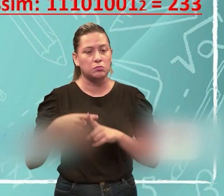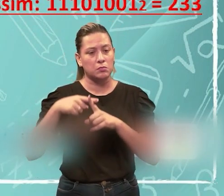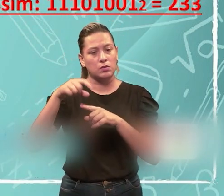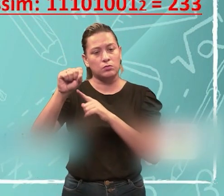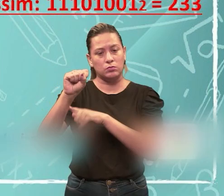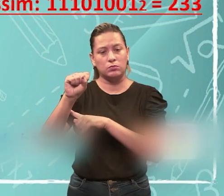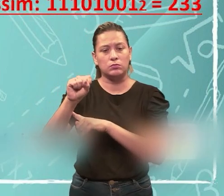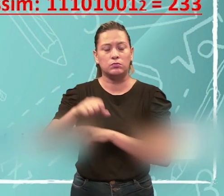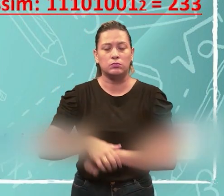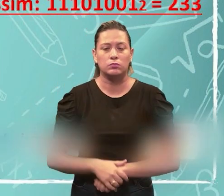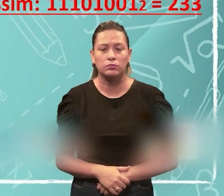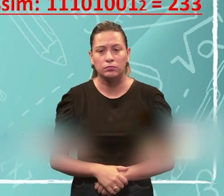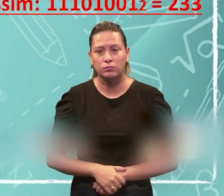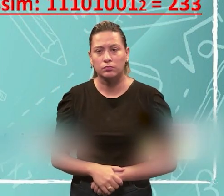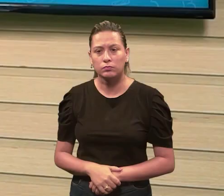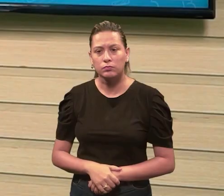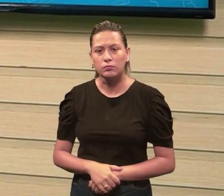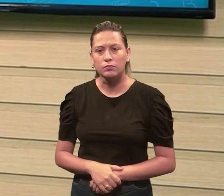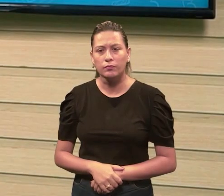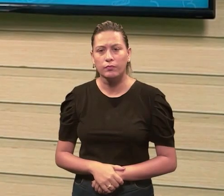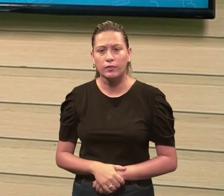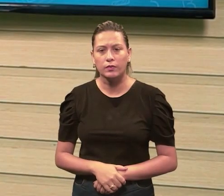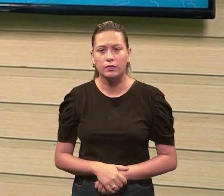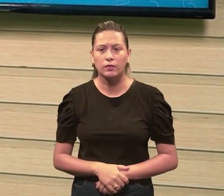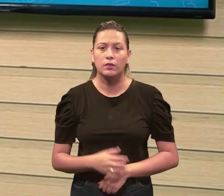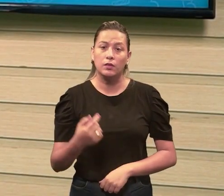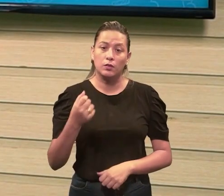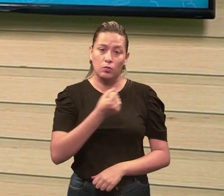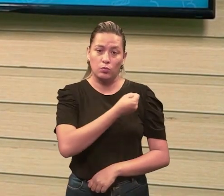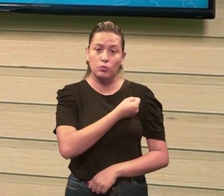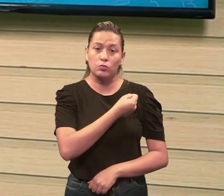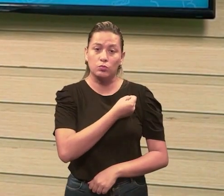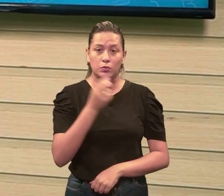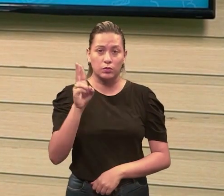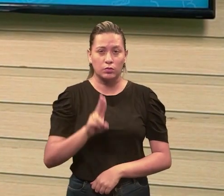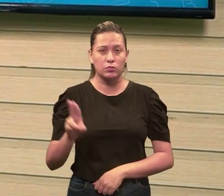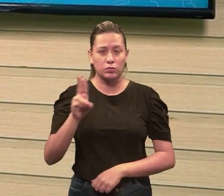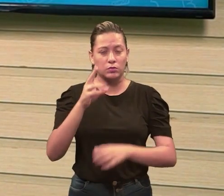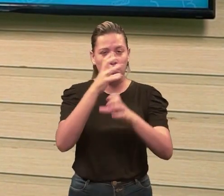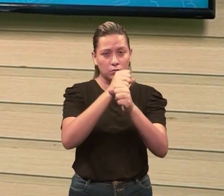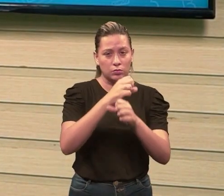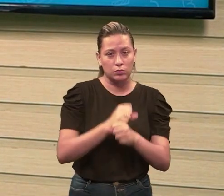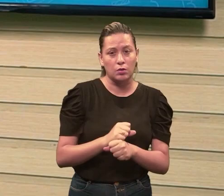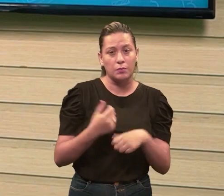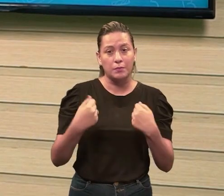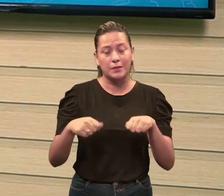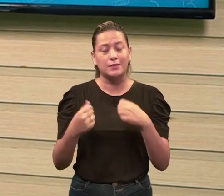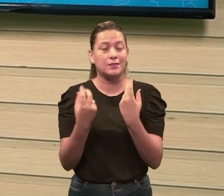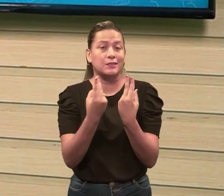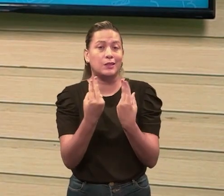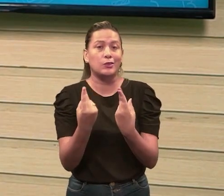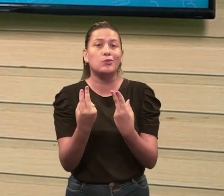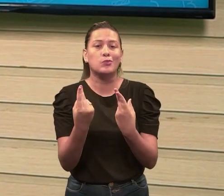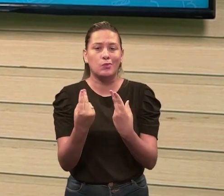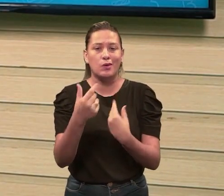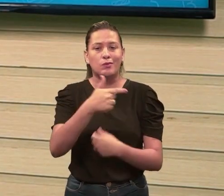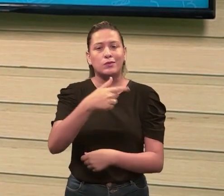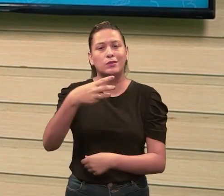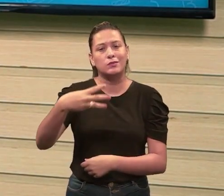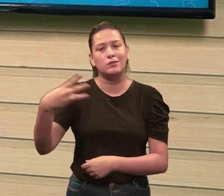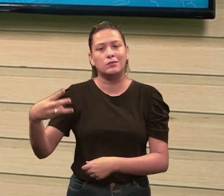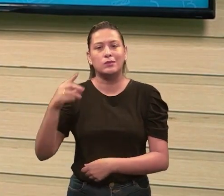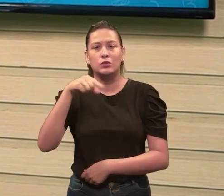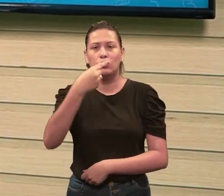Então, eu vou para o 1. Então, aonde os números que eu utilizar, eu faço somatório, eles têm que ser igual a isso aqui. E o